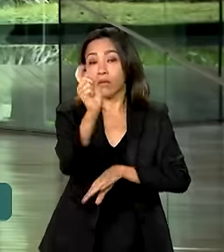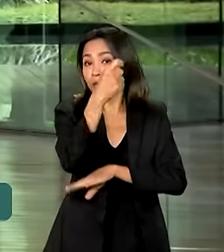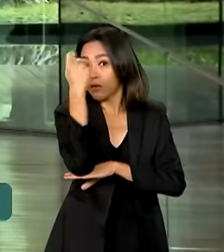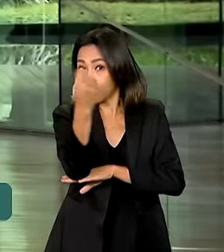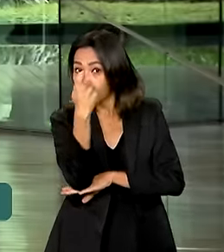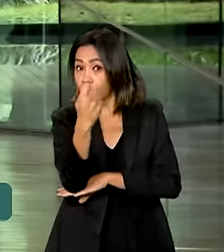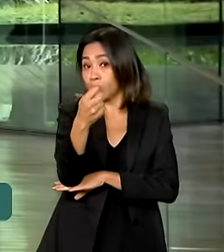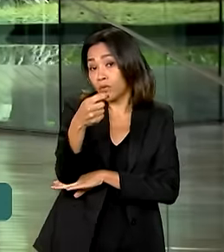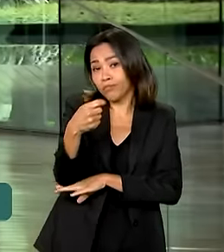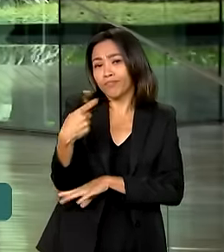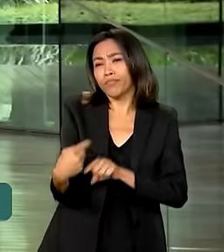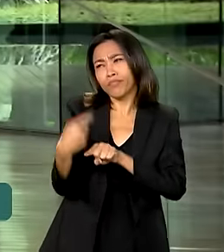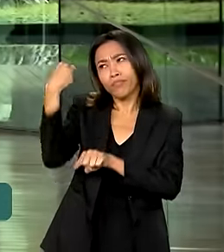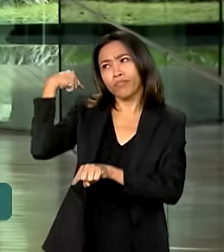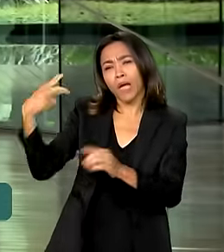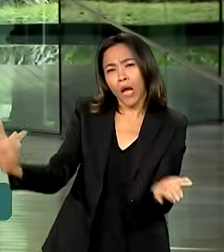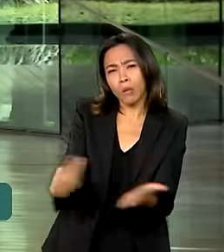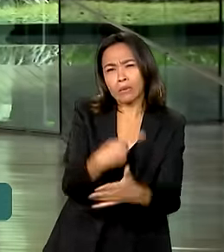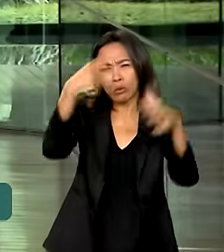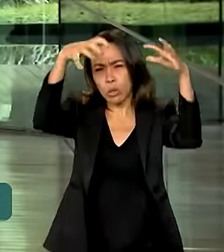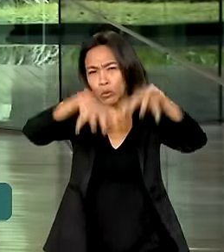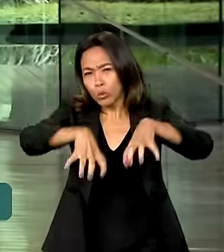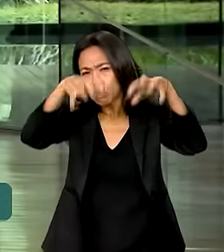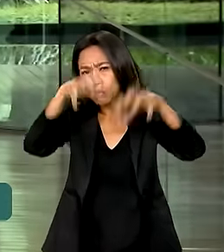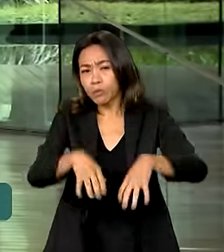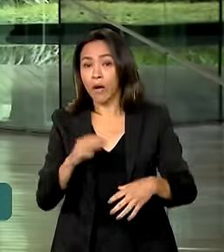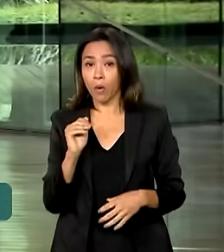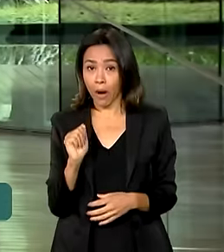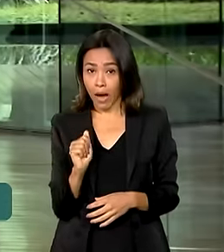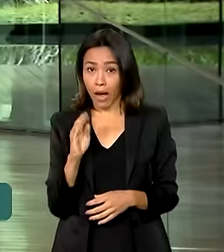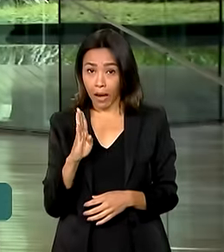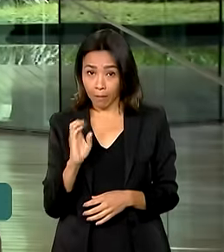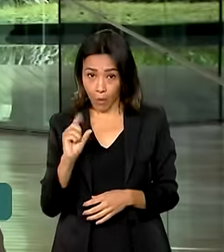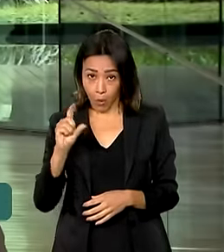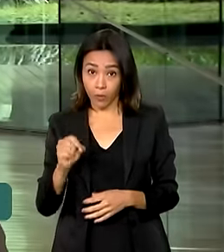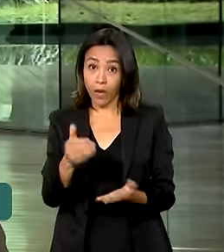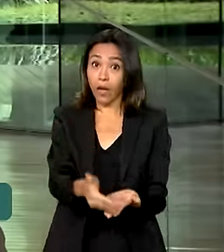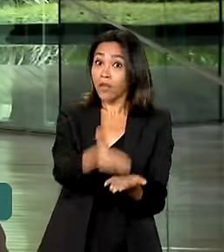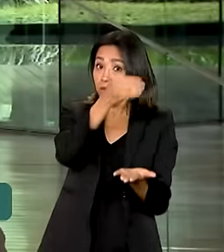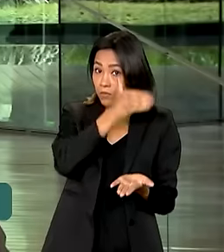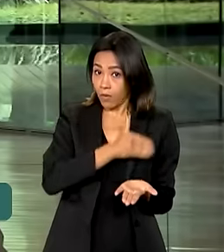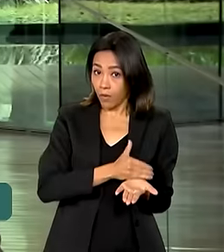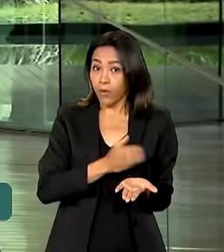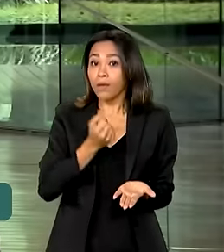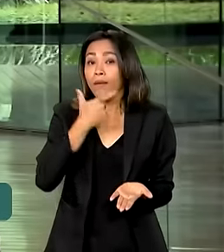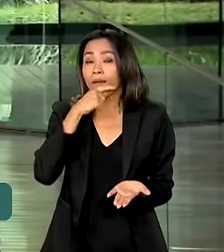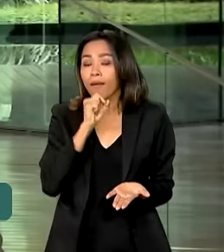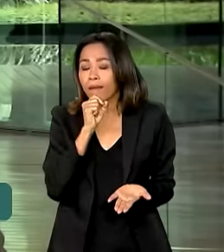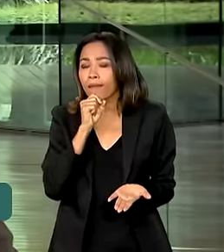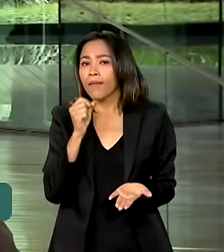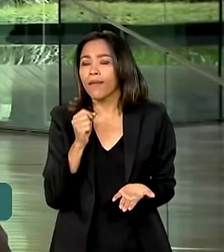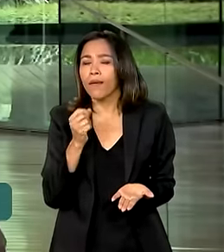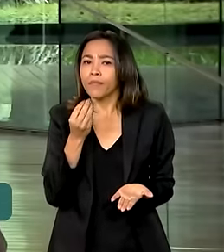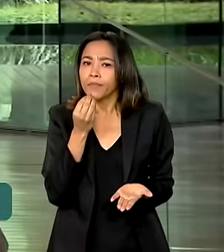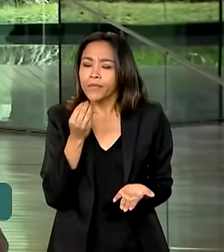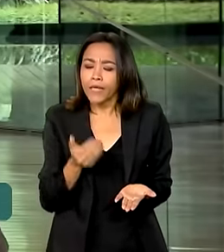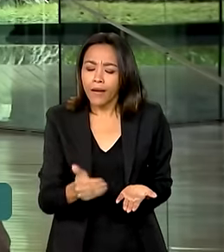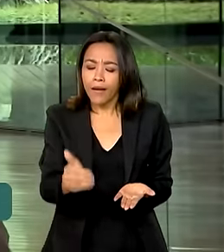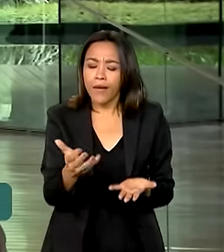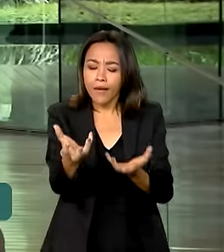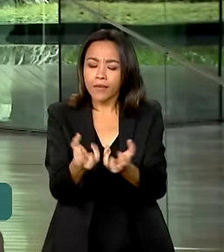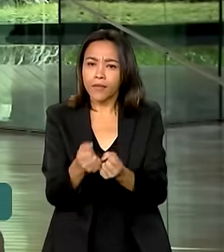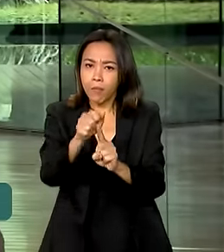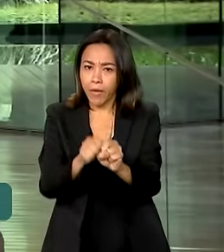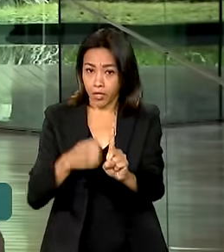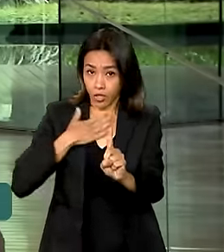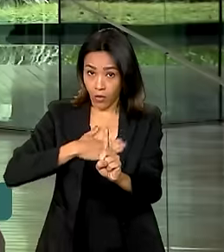conta das enchentes, o abono continua sendo antecipado. Então, quem deveria receber no mês de agosto